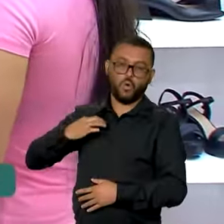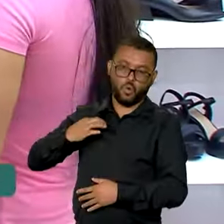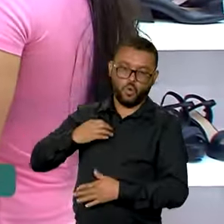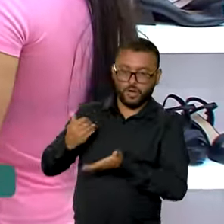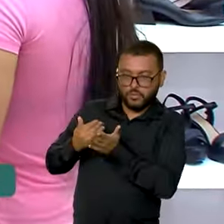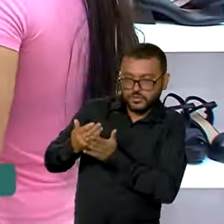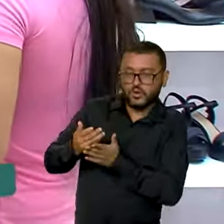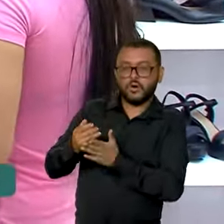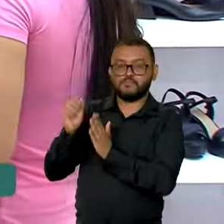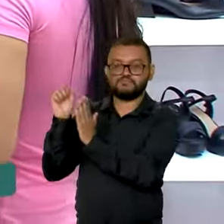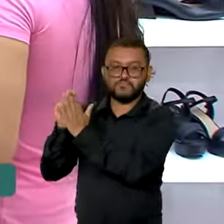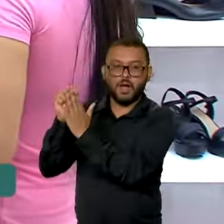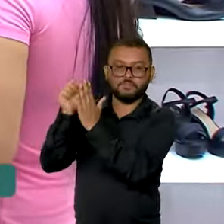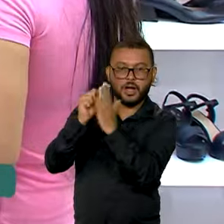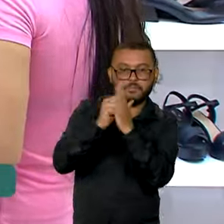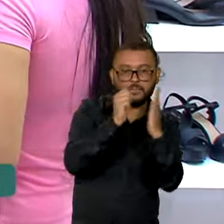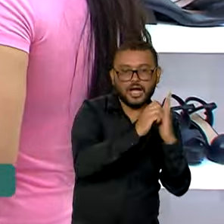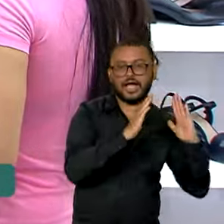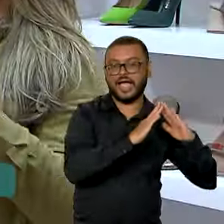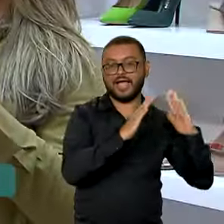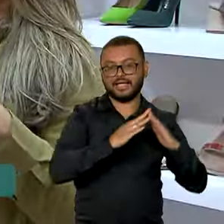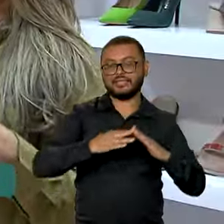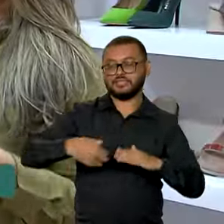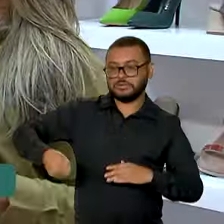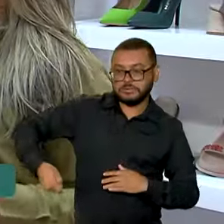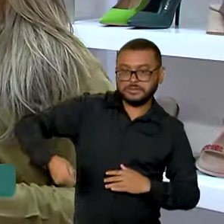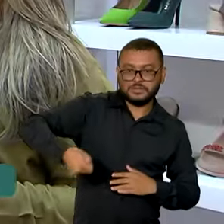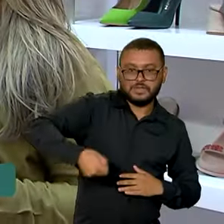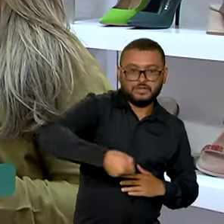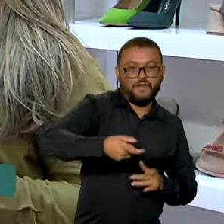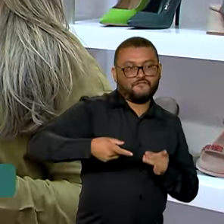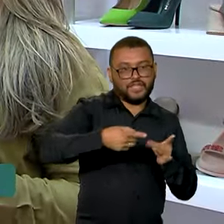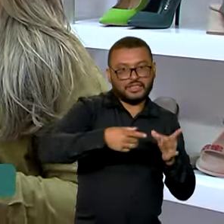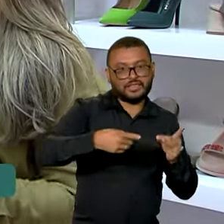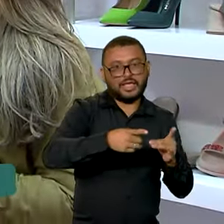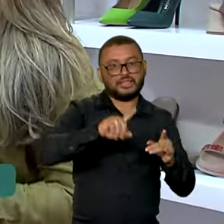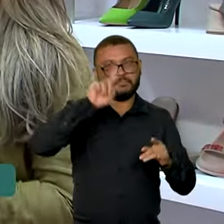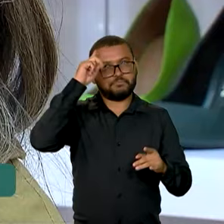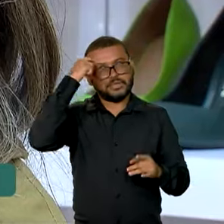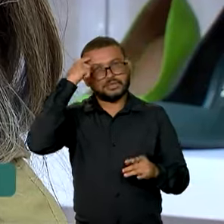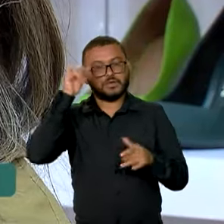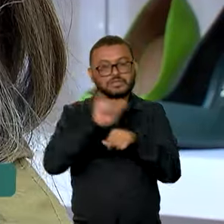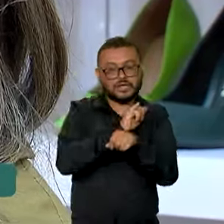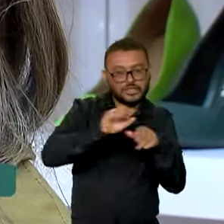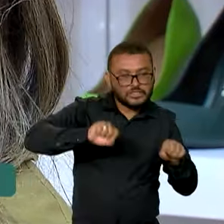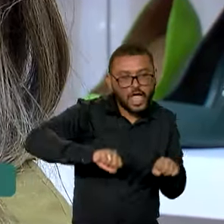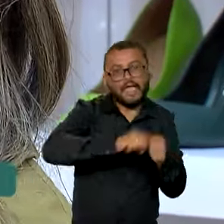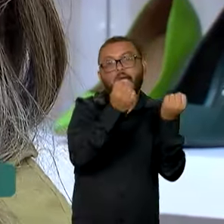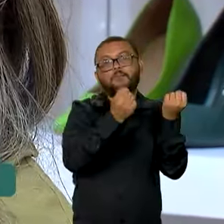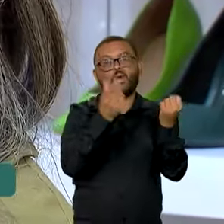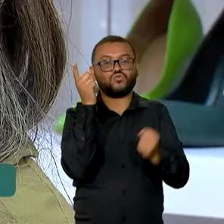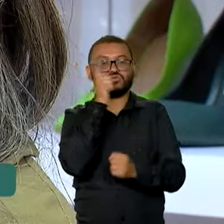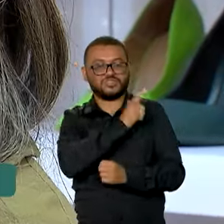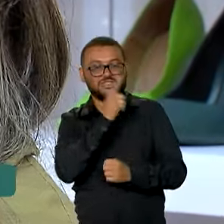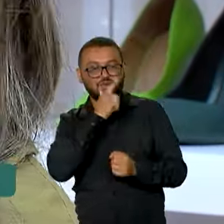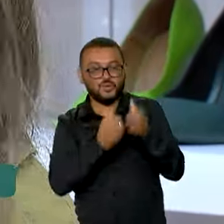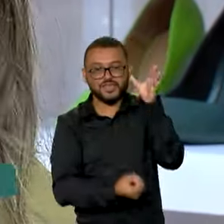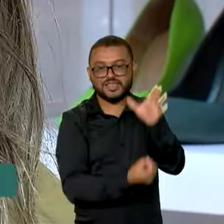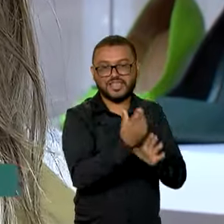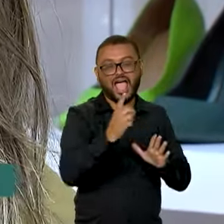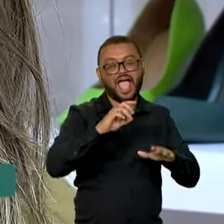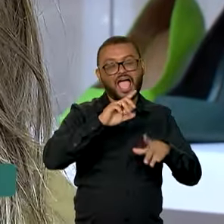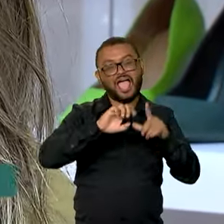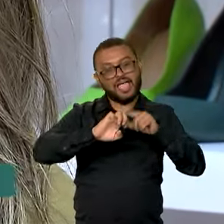porta em porta, como as chamadas sacoleiras, e conta que precisou quebrar barreiras para conquistar o espaço como mulher